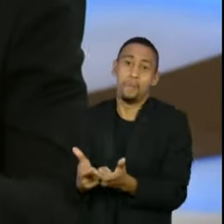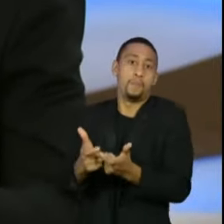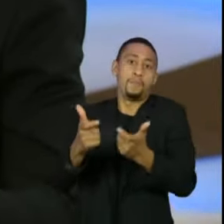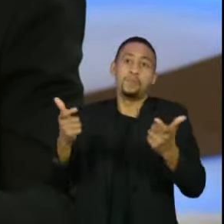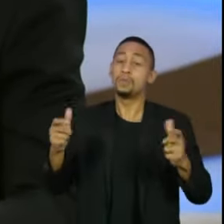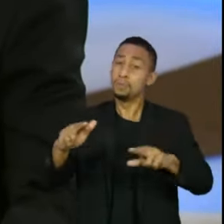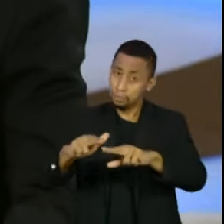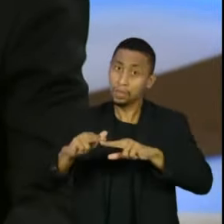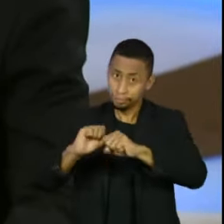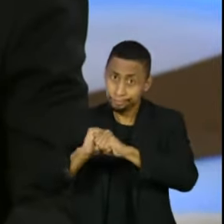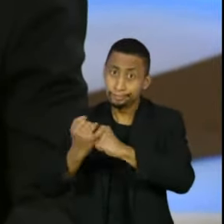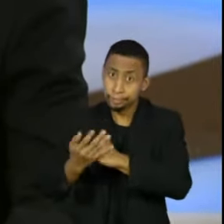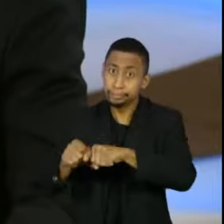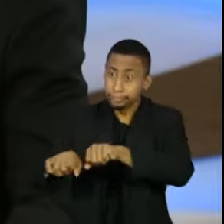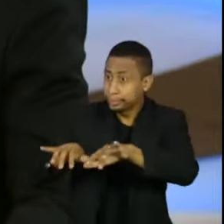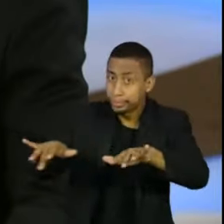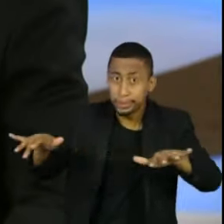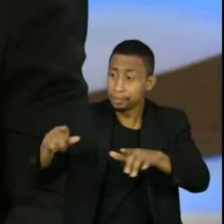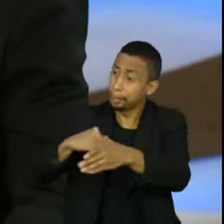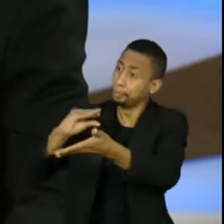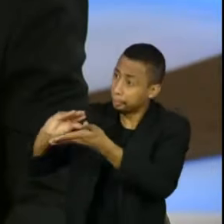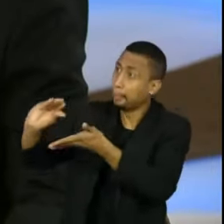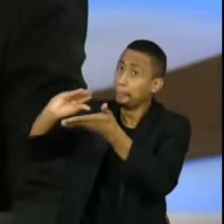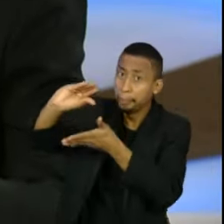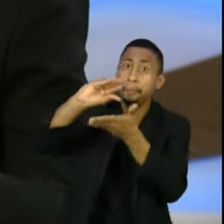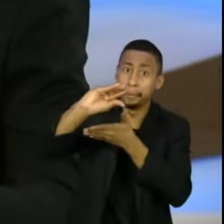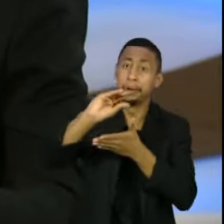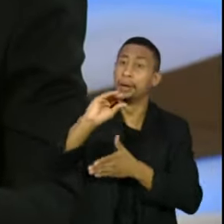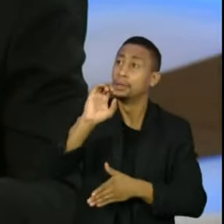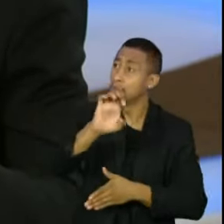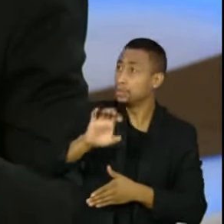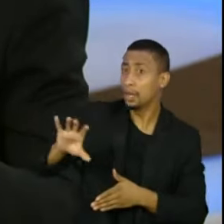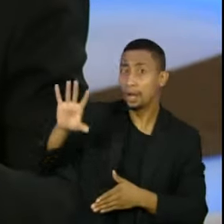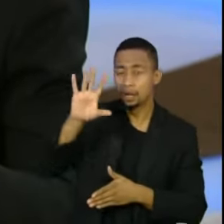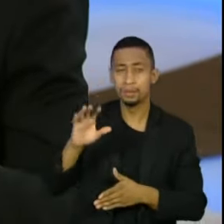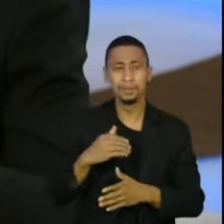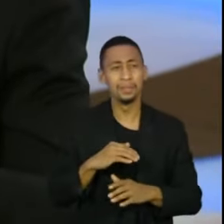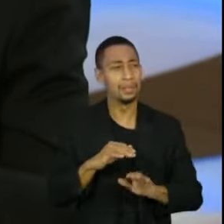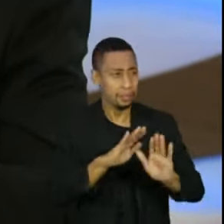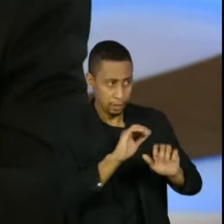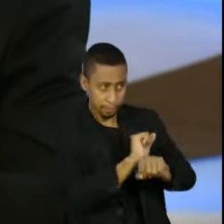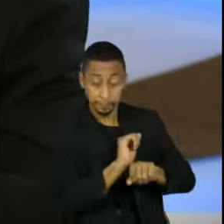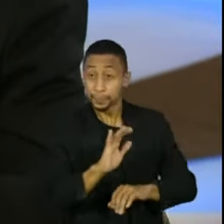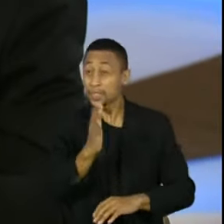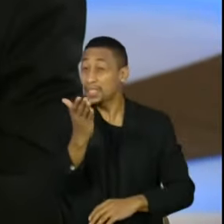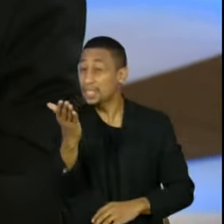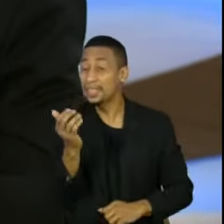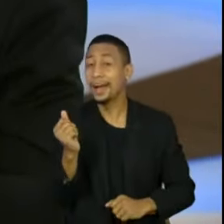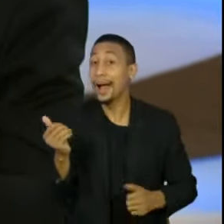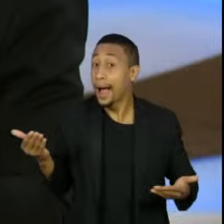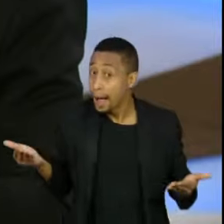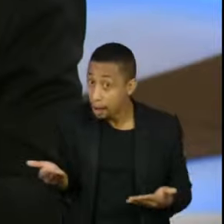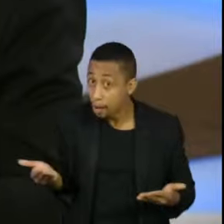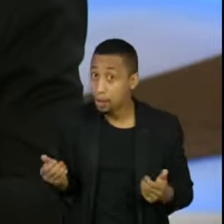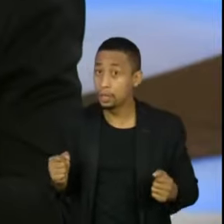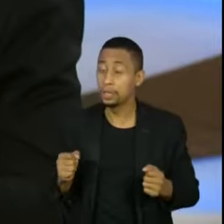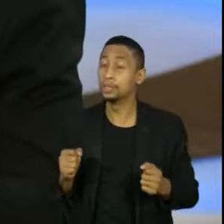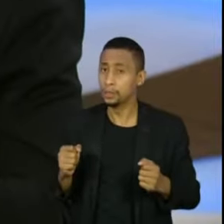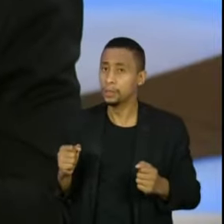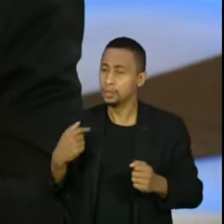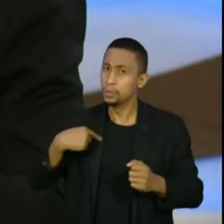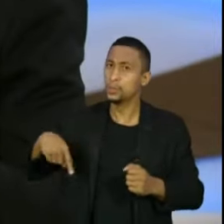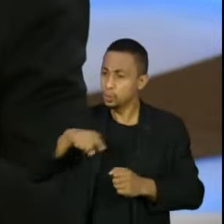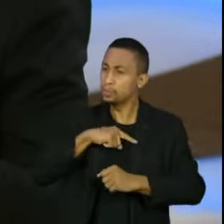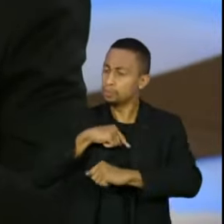pandemia e por conta desses auxílios feitos aos estados. Mas, senador... Agora é hora, no momento que nós estamos nos avizinhando da